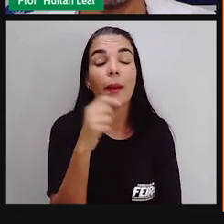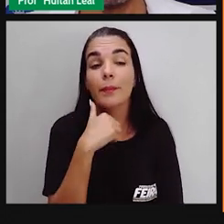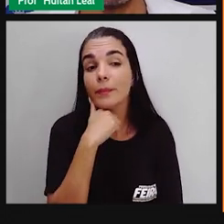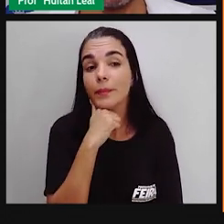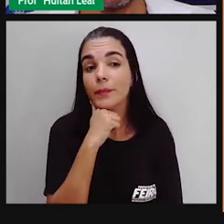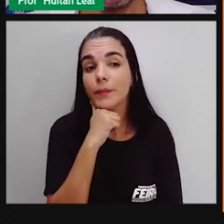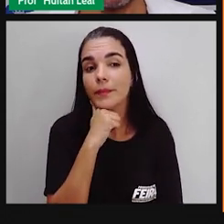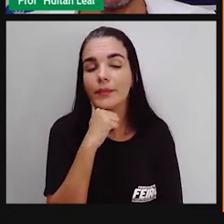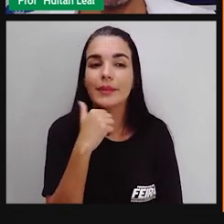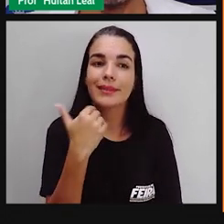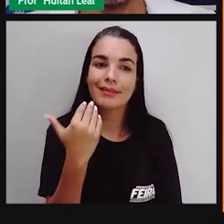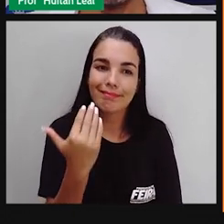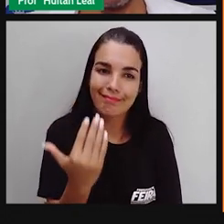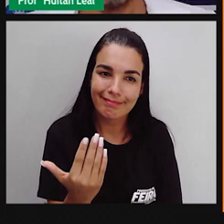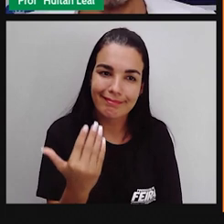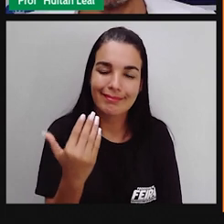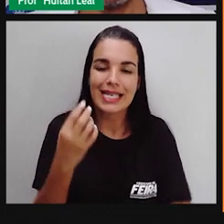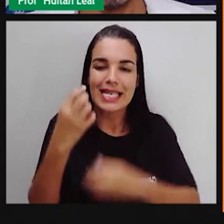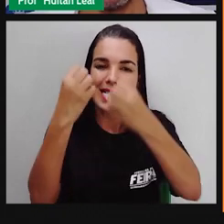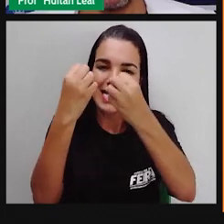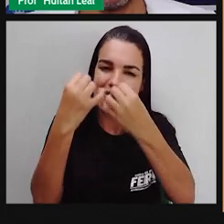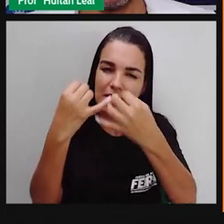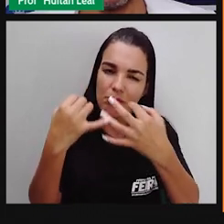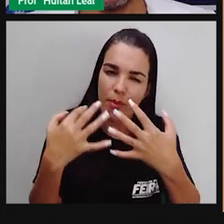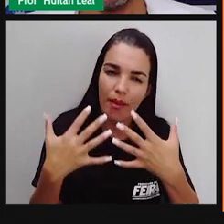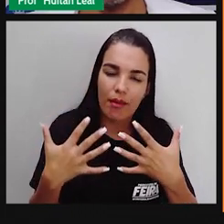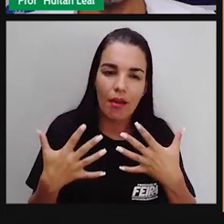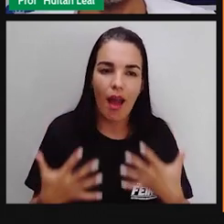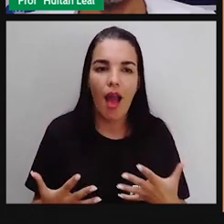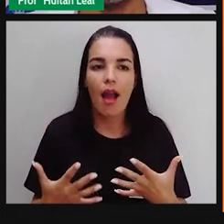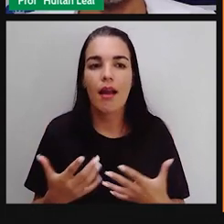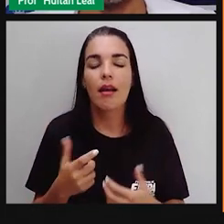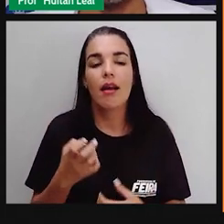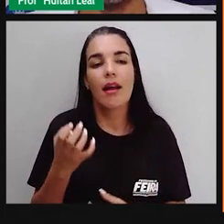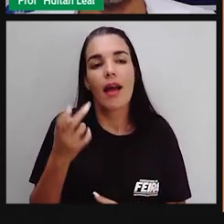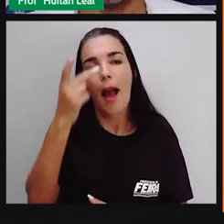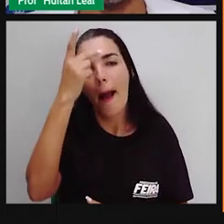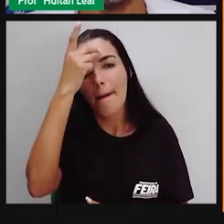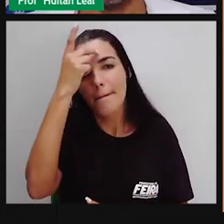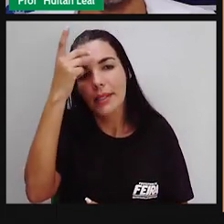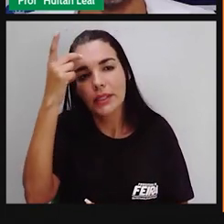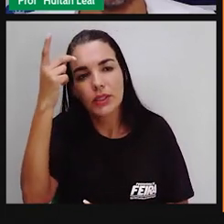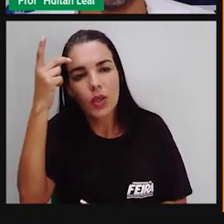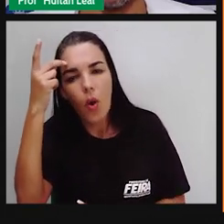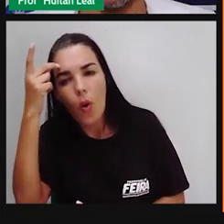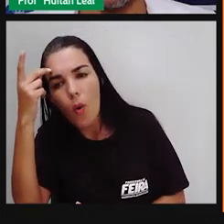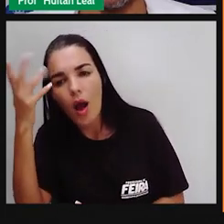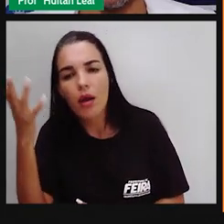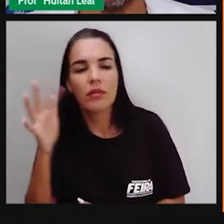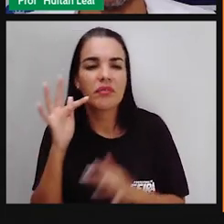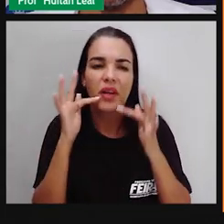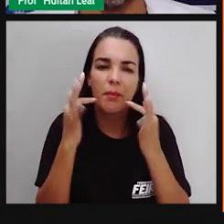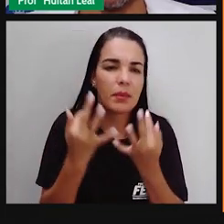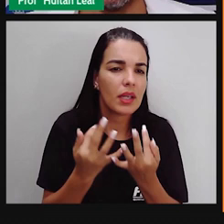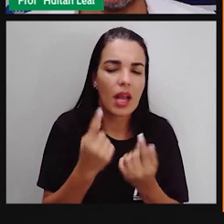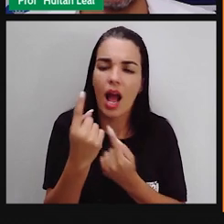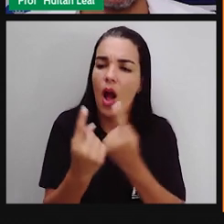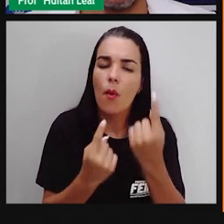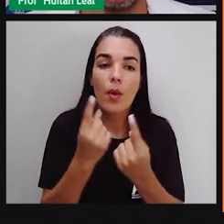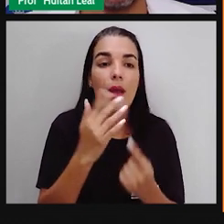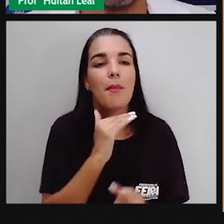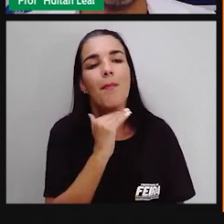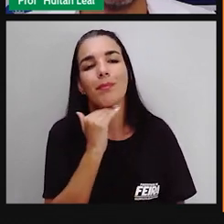A pessoa a que a voz da frase se direciona é alguém que